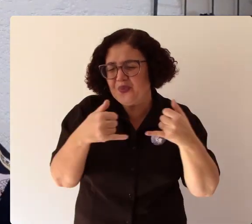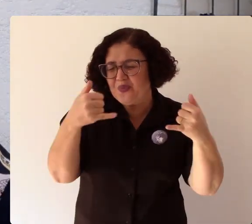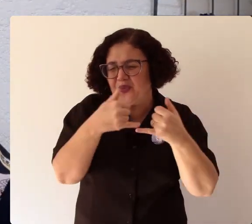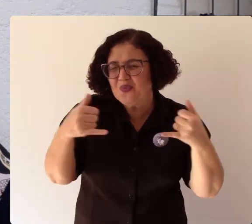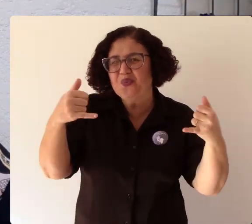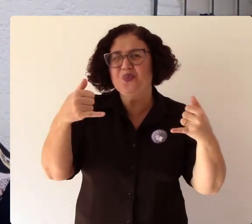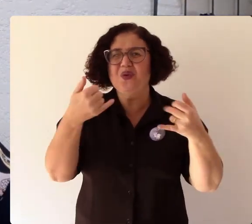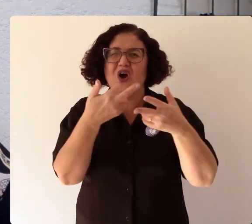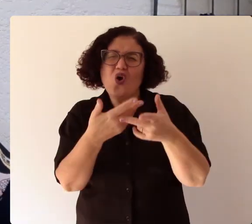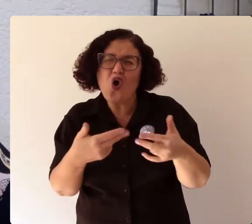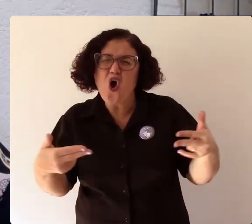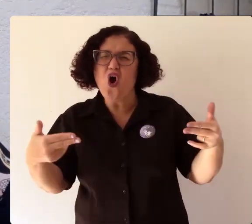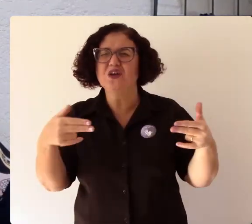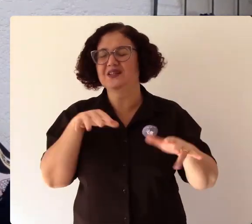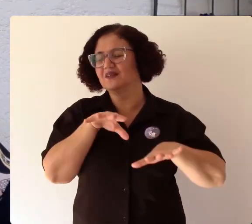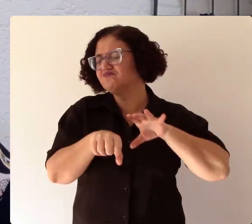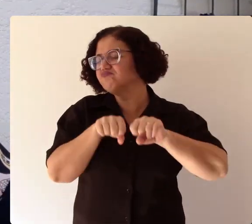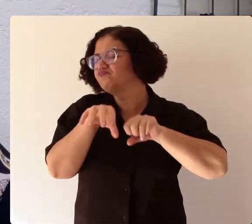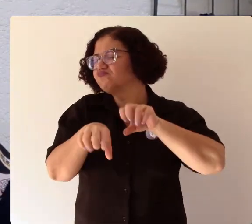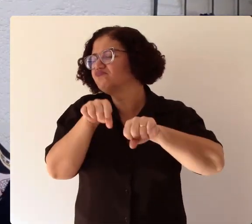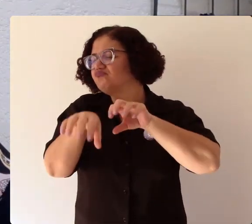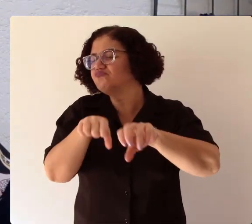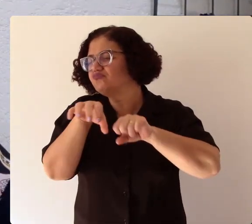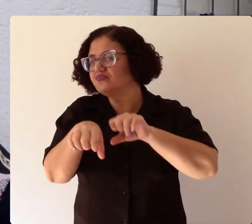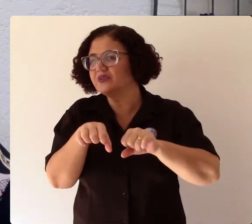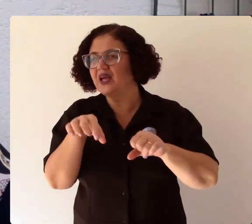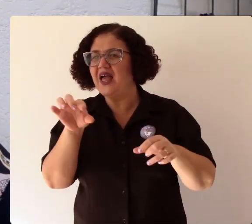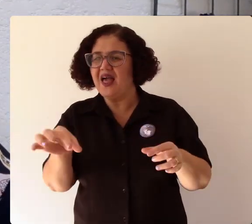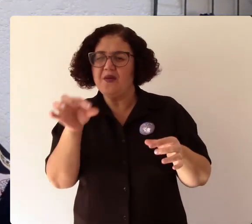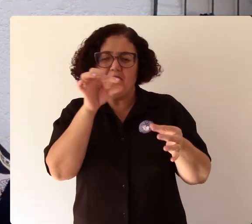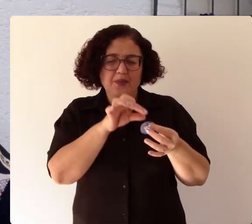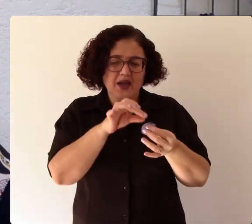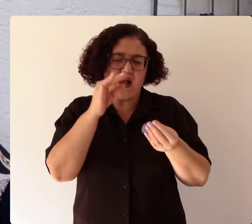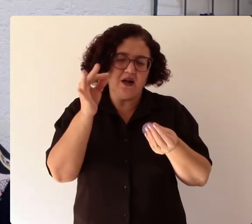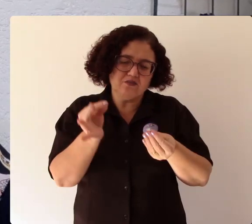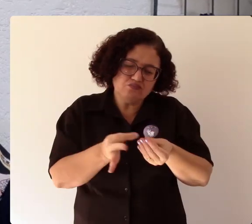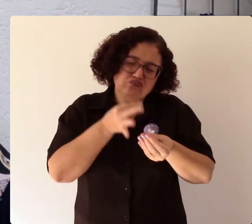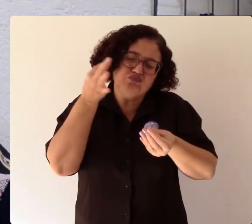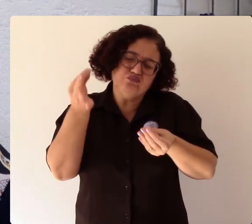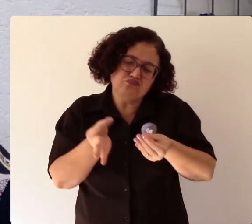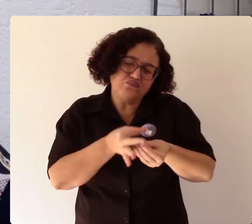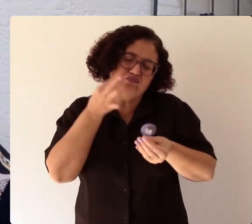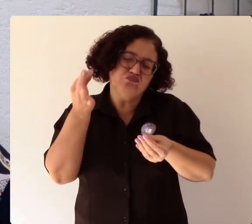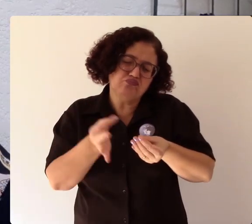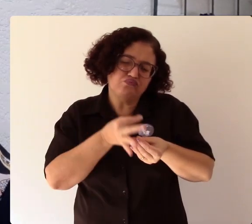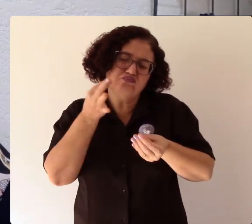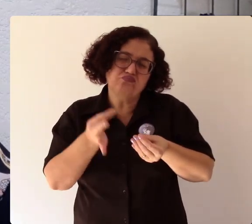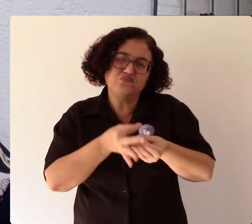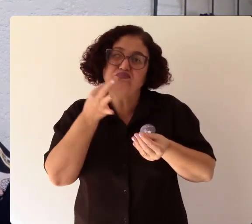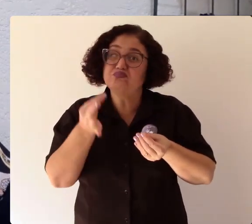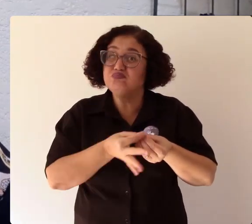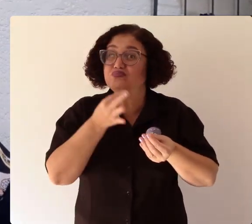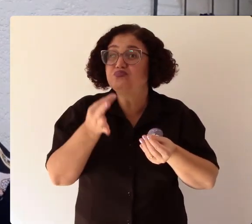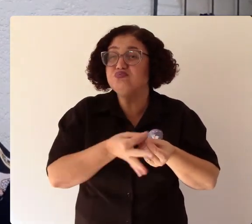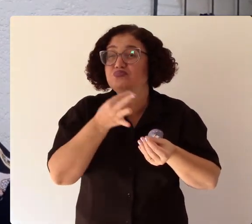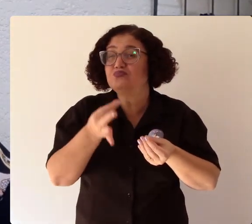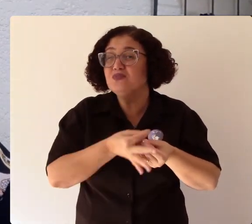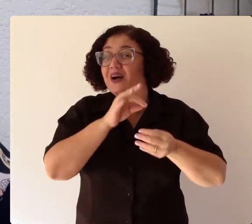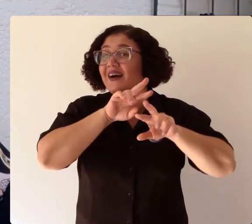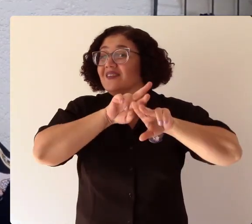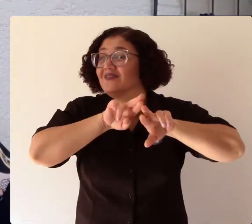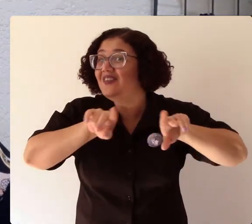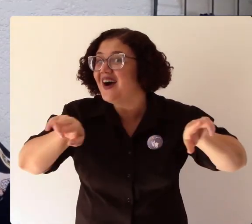árvores e das linhas que ele desfiava dos tecidos que ele tinha acesso, ele vai